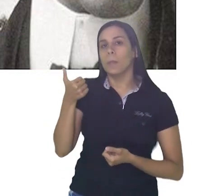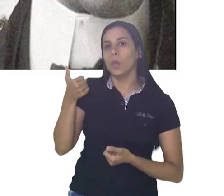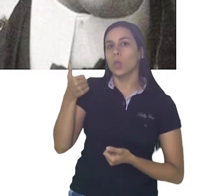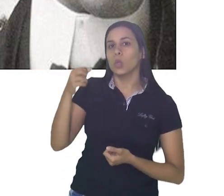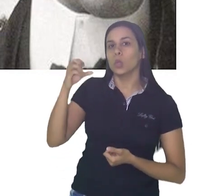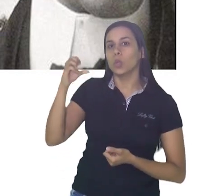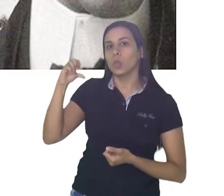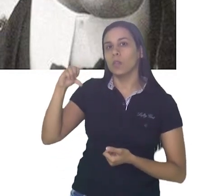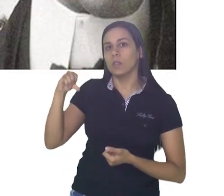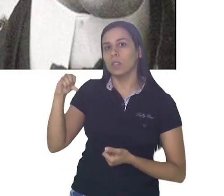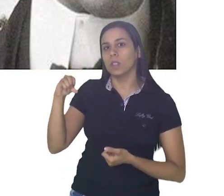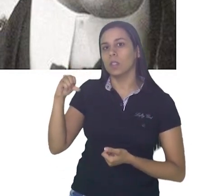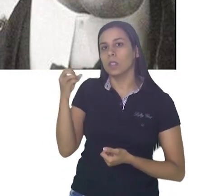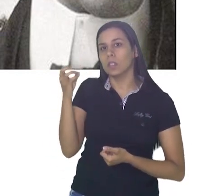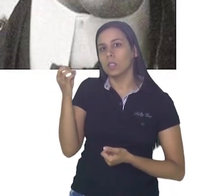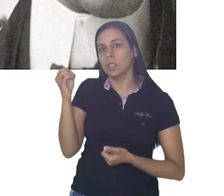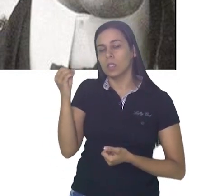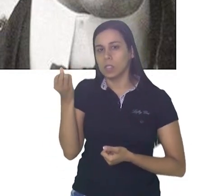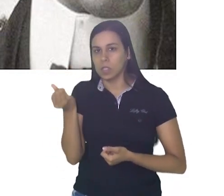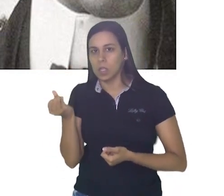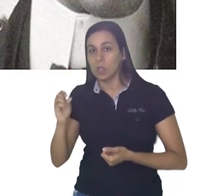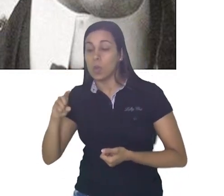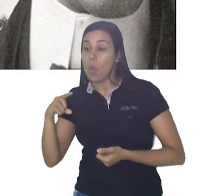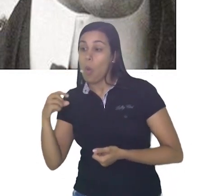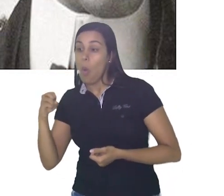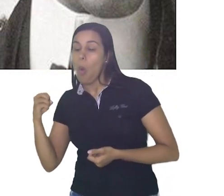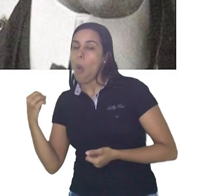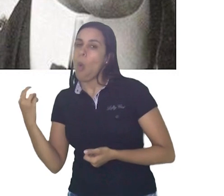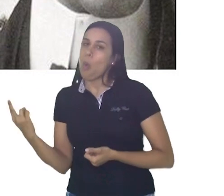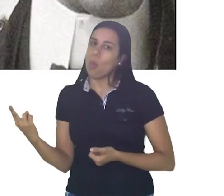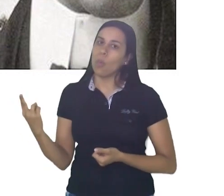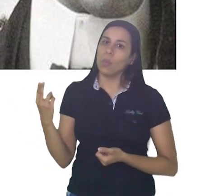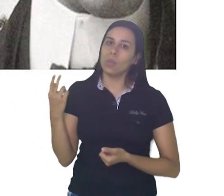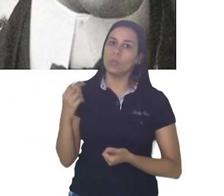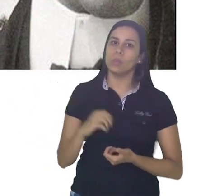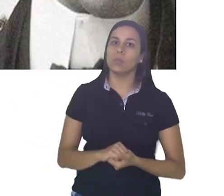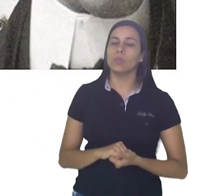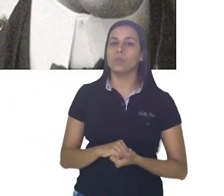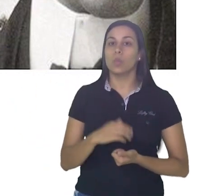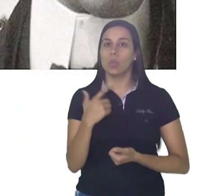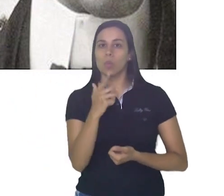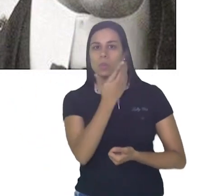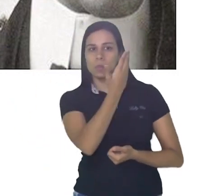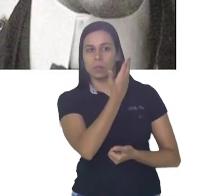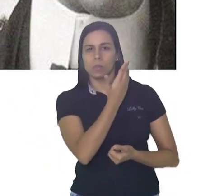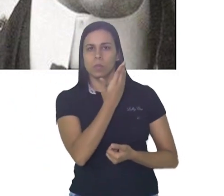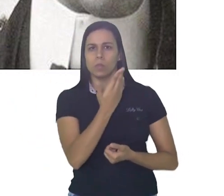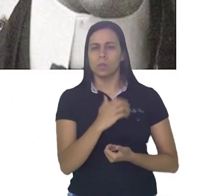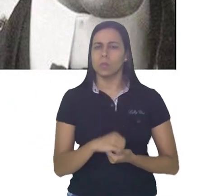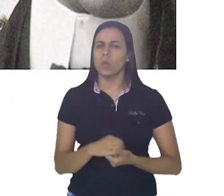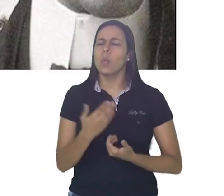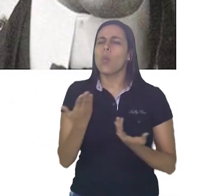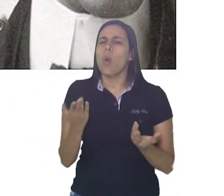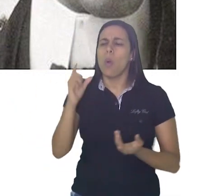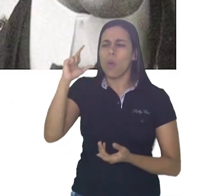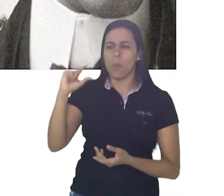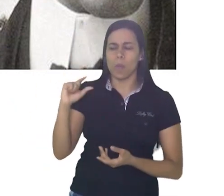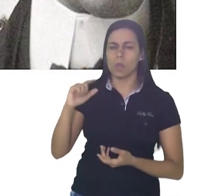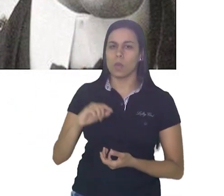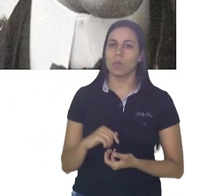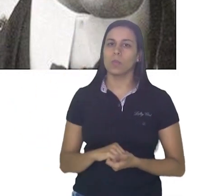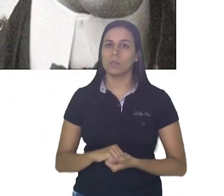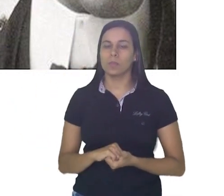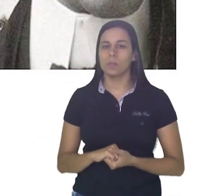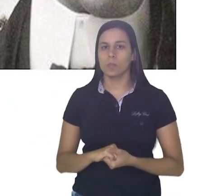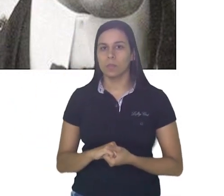1906 ou 1932? Pensa aí, qual é o menor? 1906